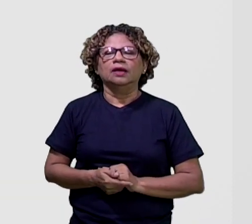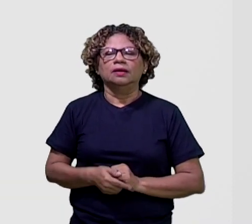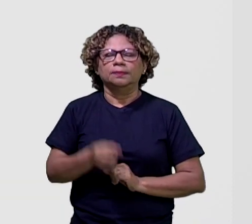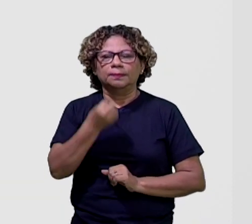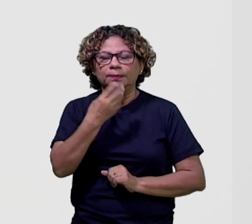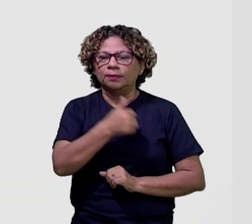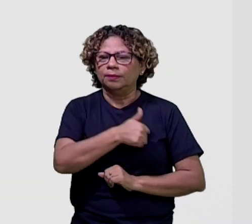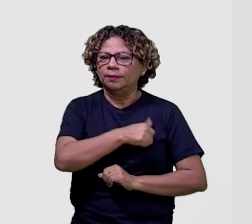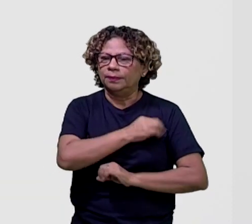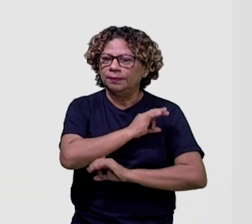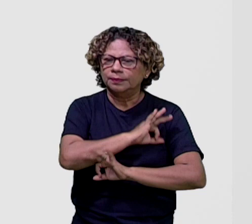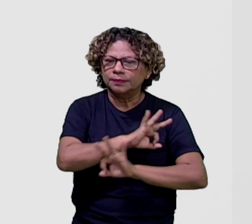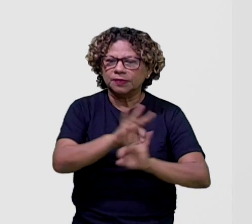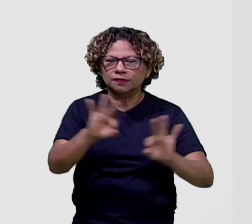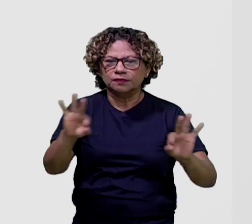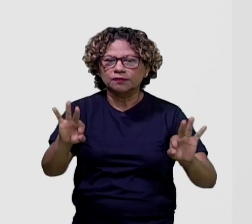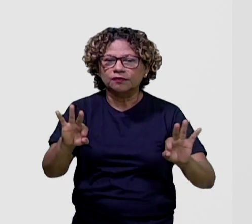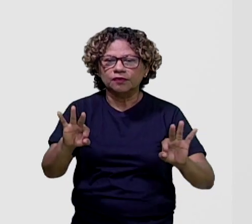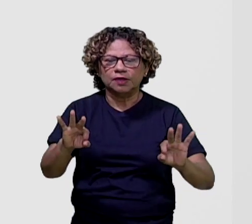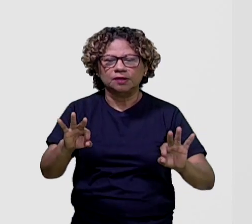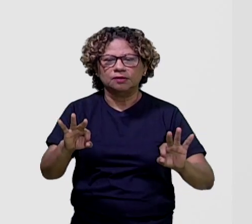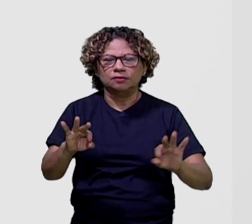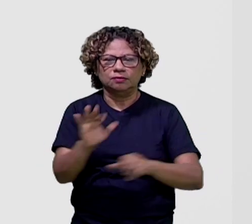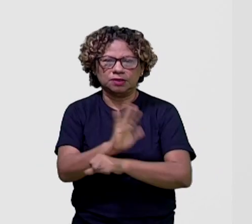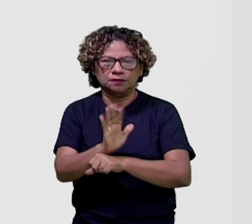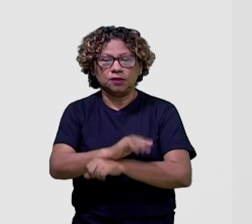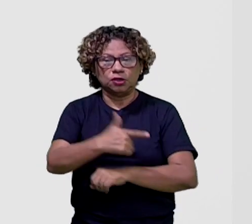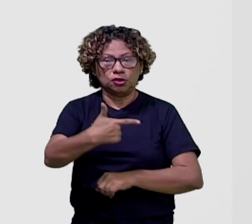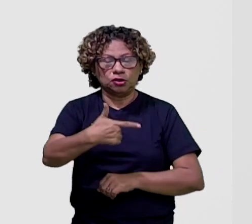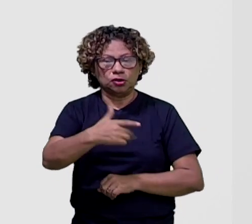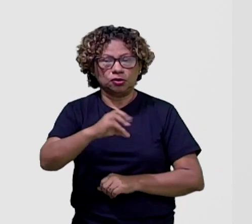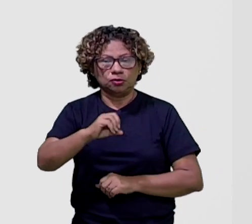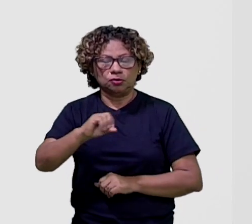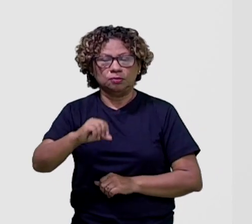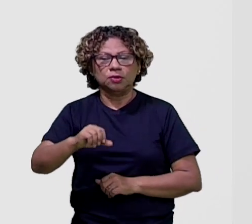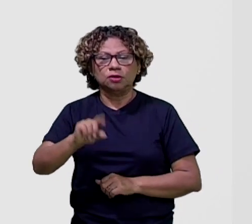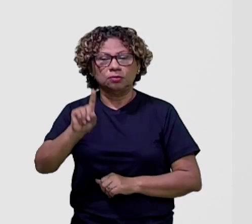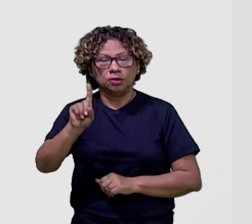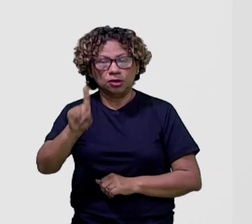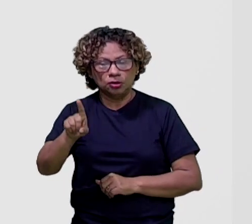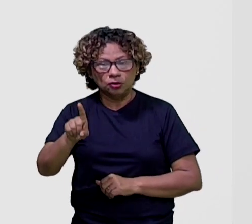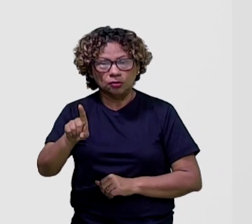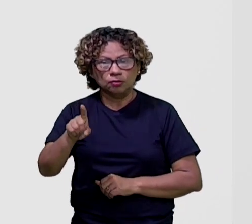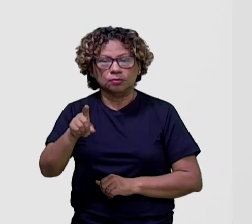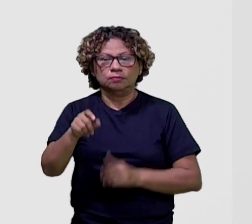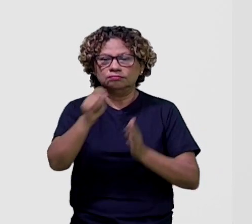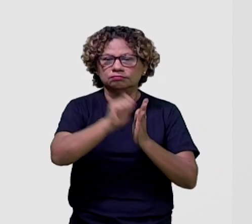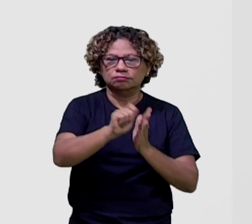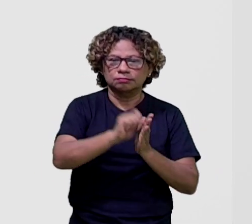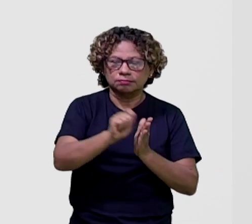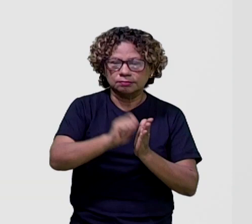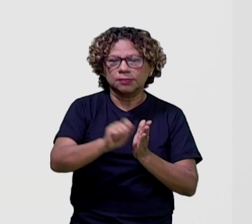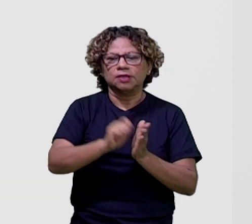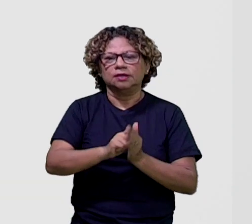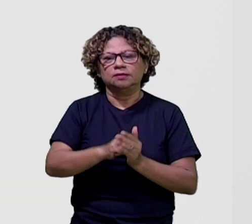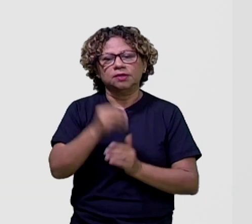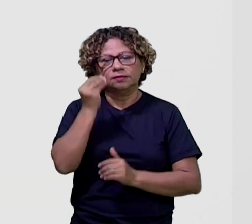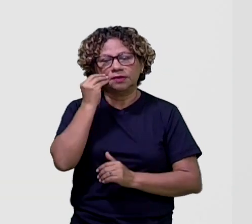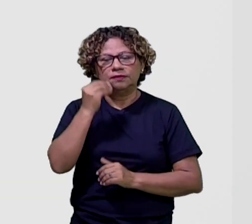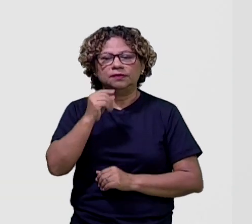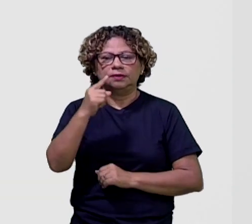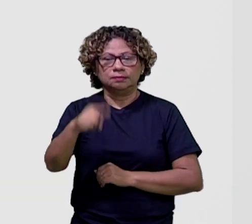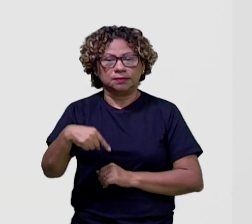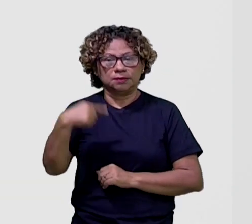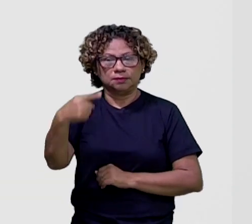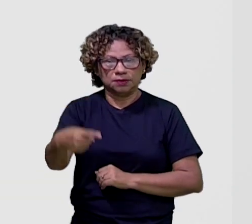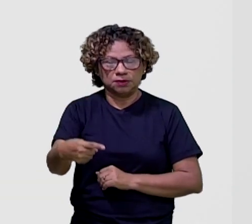é um filme de 2001, fica aí, anotem, né? Para vocês poderem assistir aí depois. A gente tem também